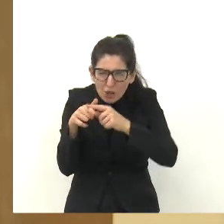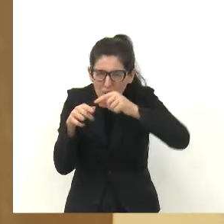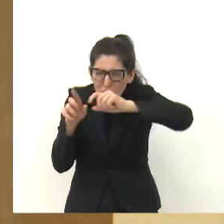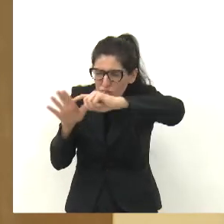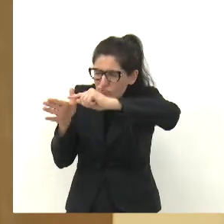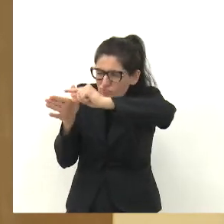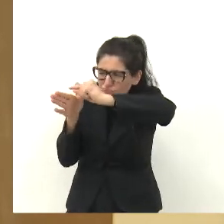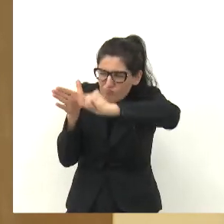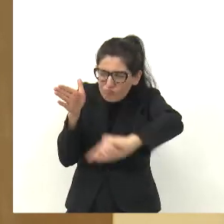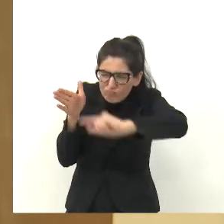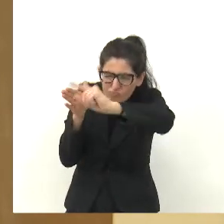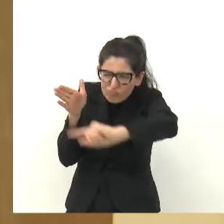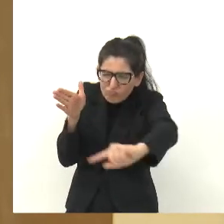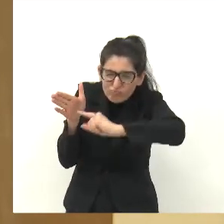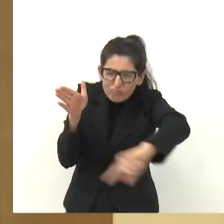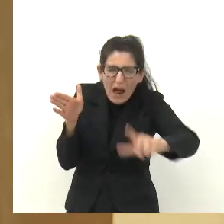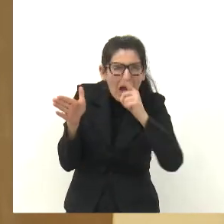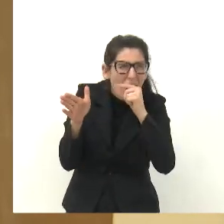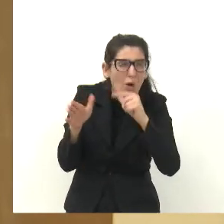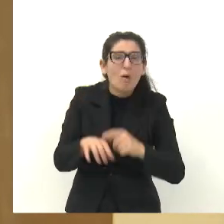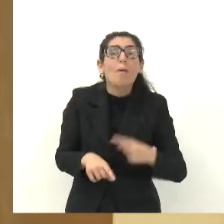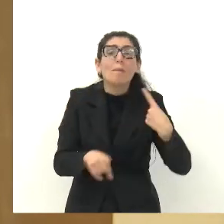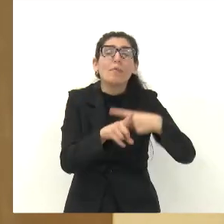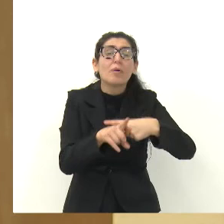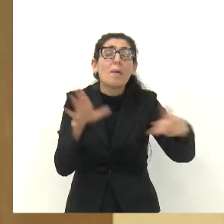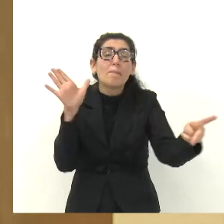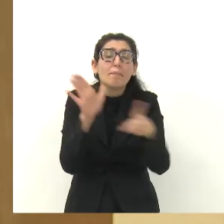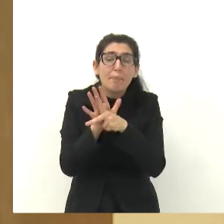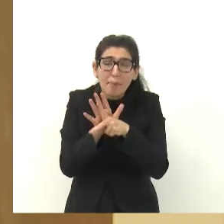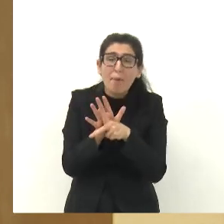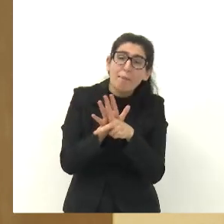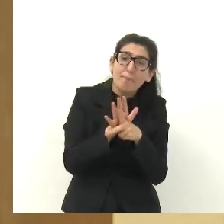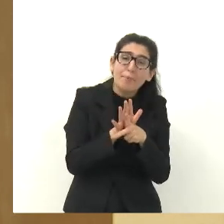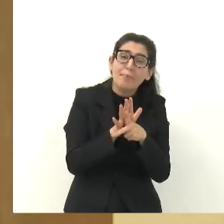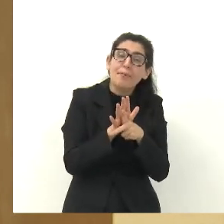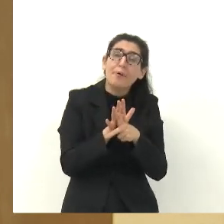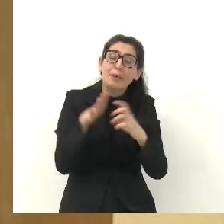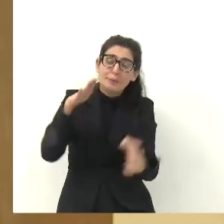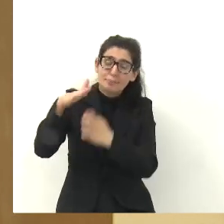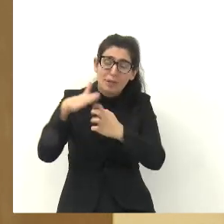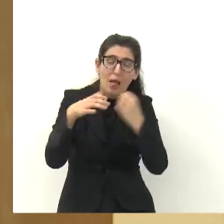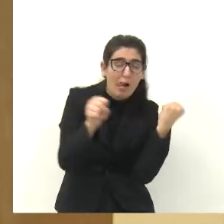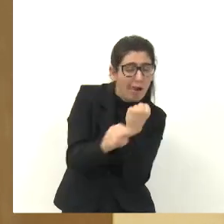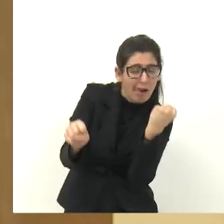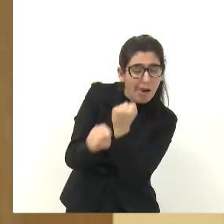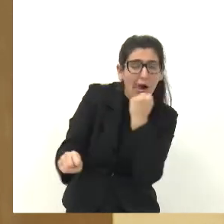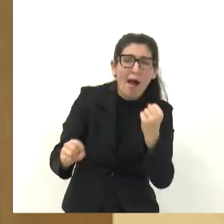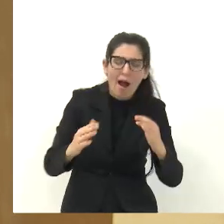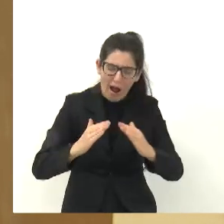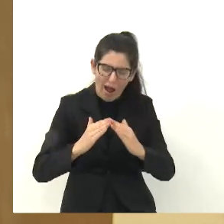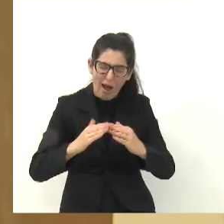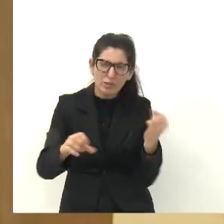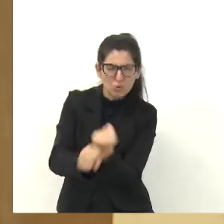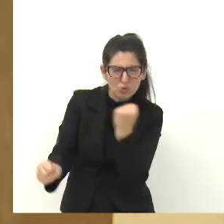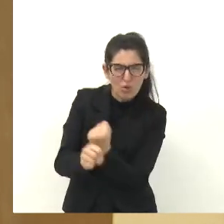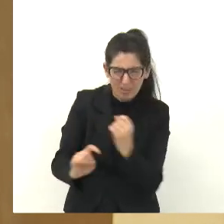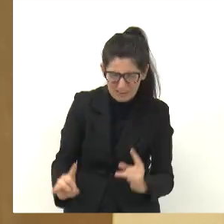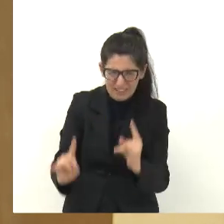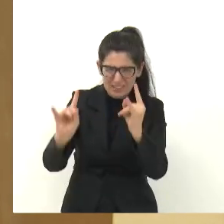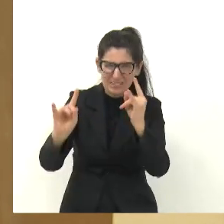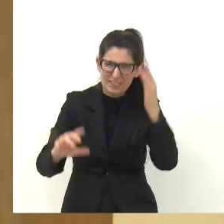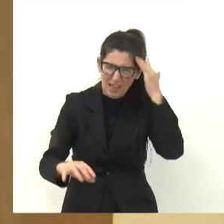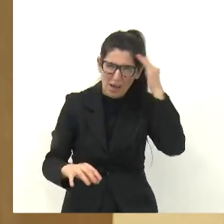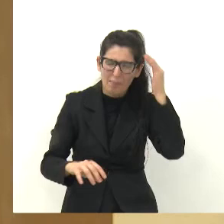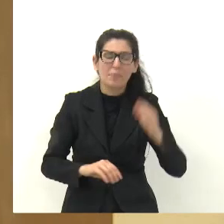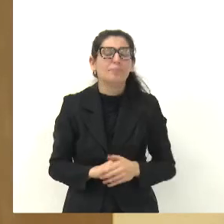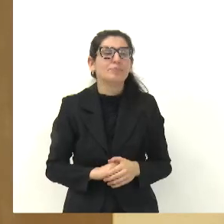até a peça que a construtora do bairro colocou, é bem inferior do que a OSAI colocou, então eu tenho certeza que lá naquele ponto